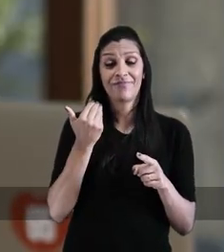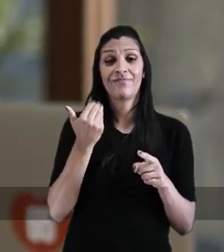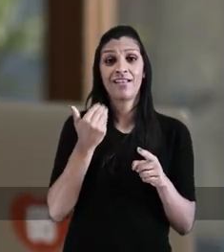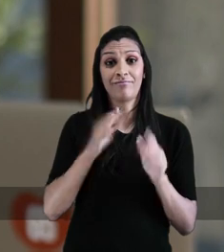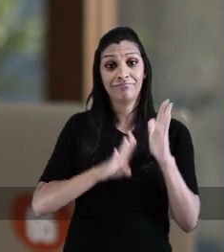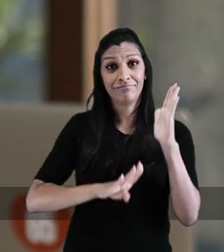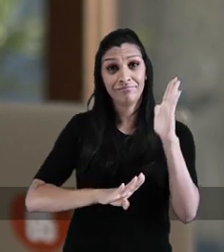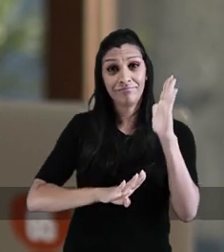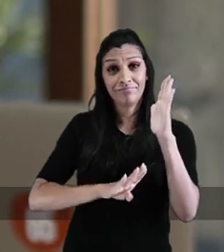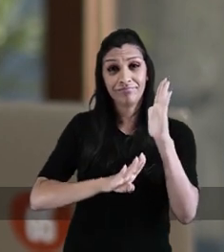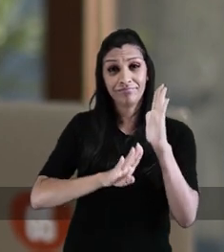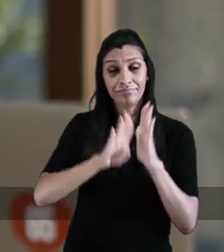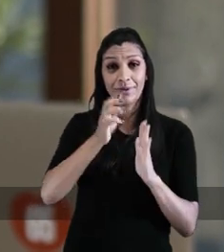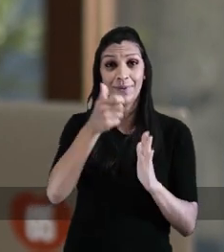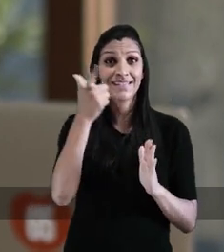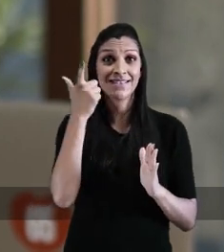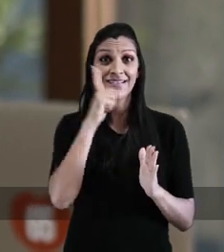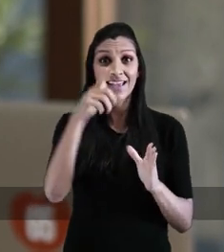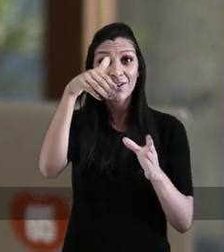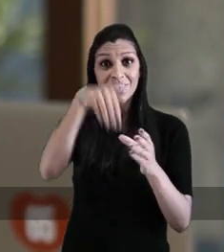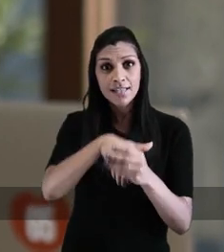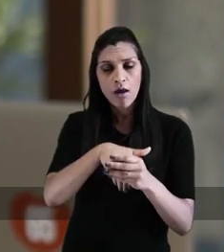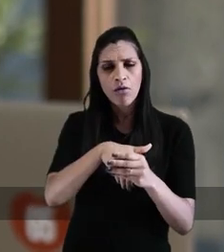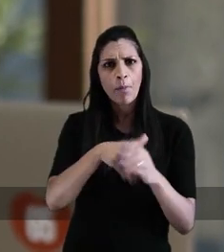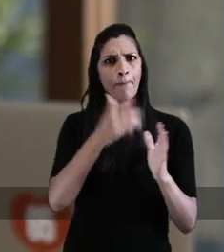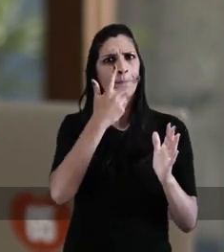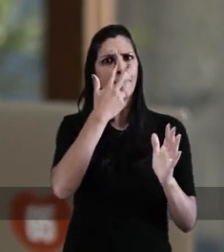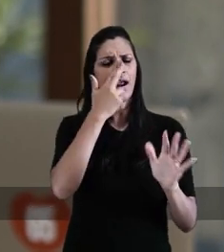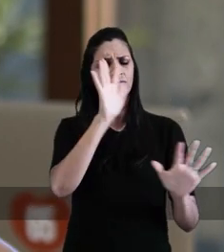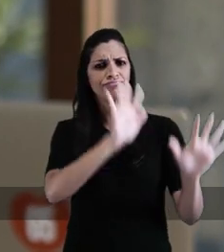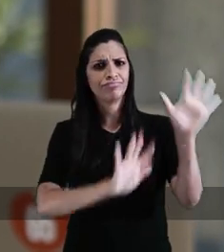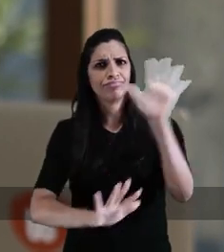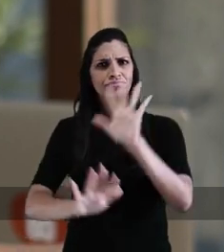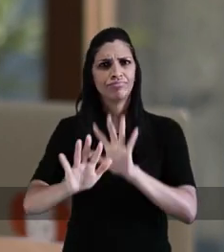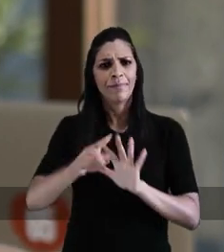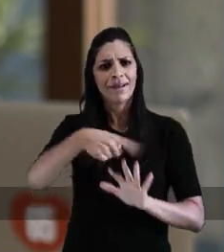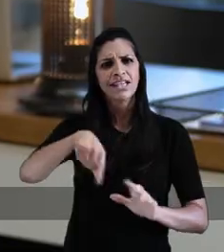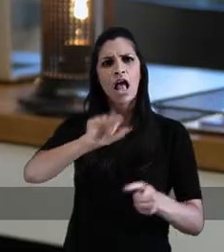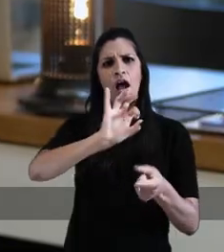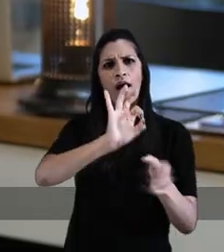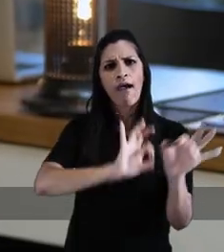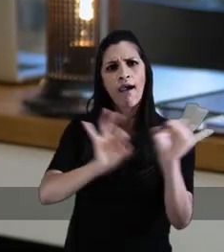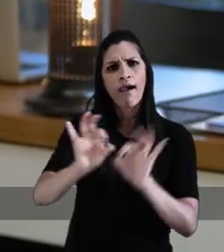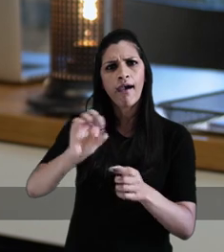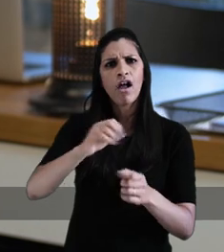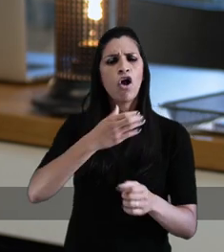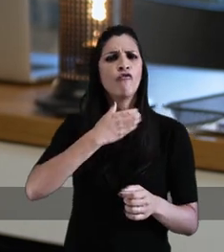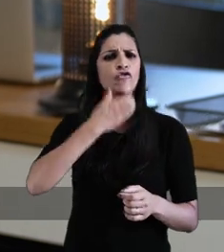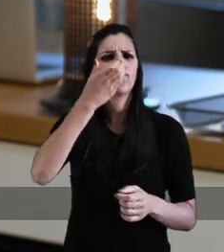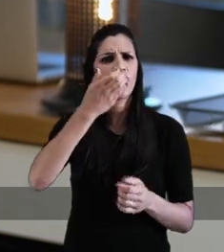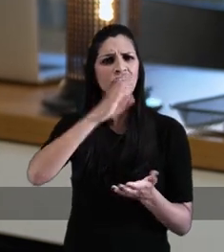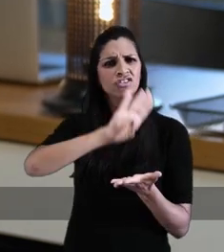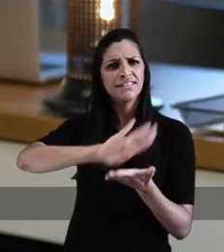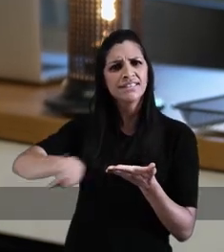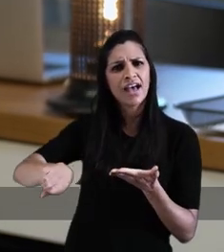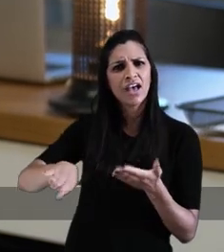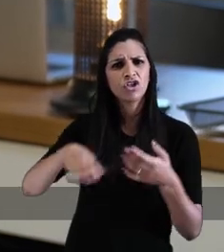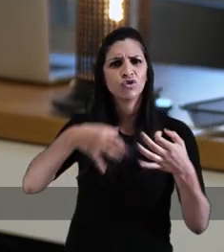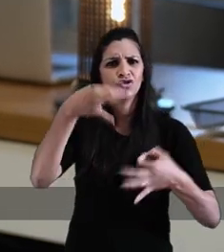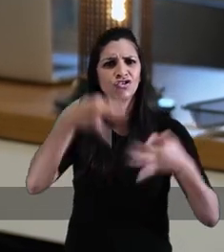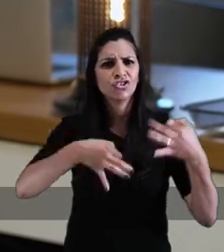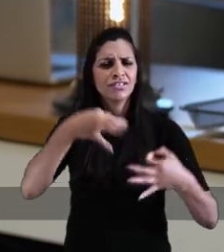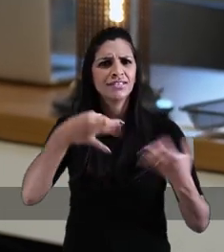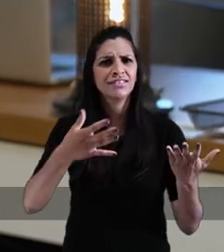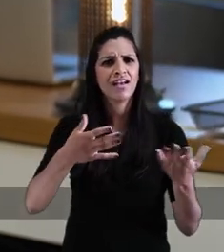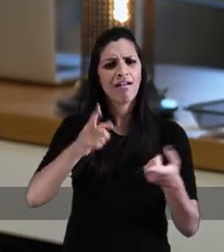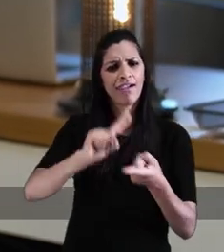é que quando nós estávamos crescendo e quase ganhando a eleição, opa, para tudo, vamos ter que reafumar. Aí sai Fortunati,